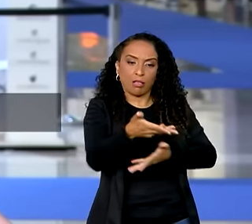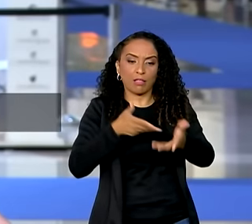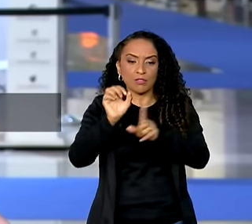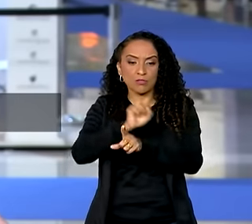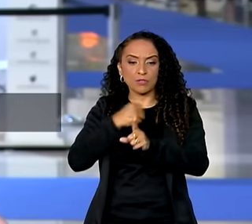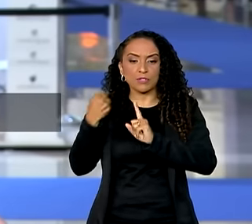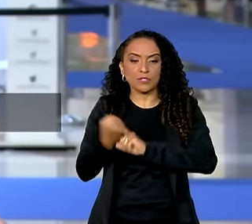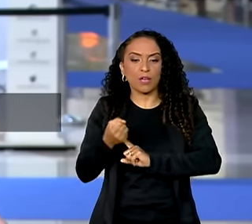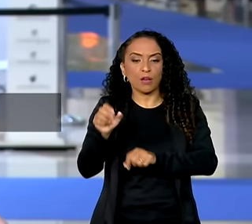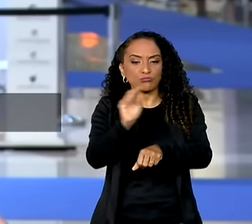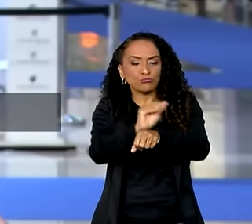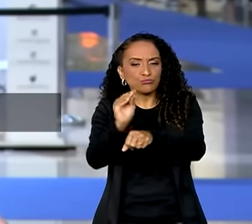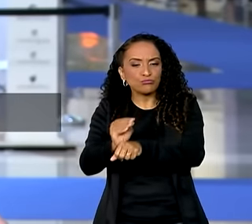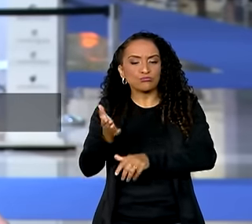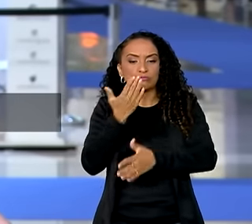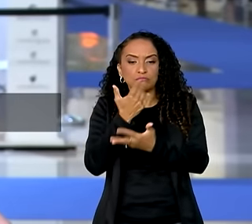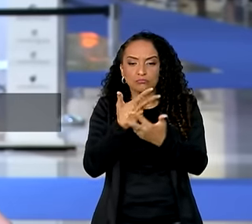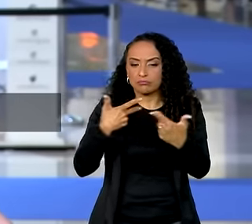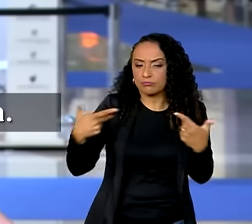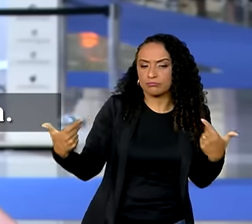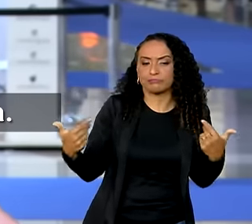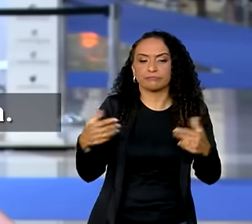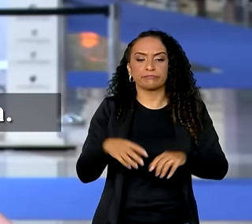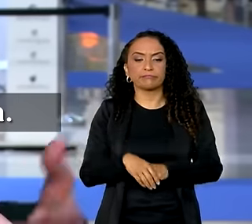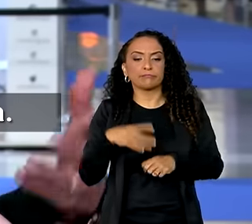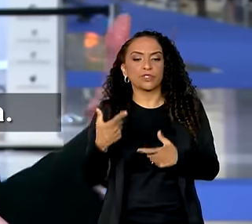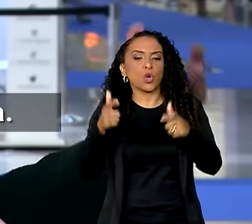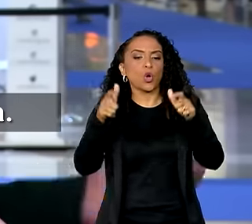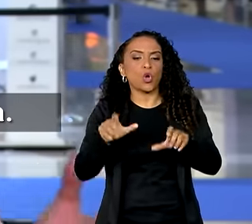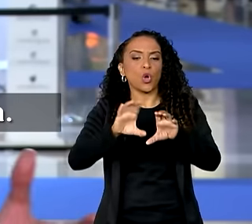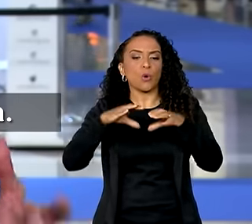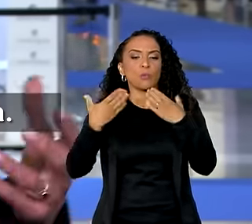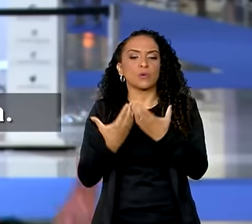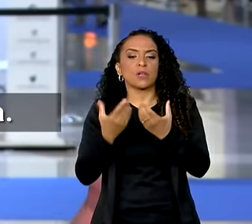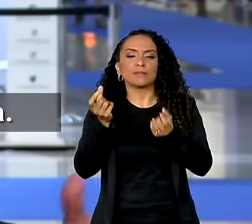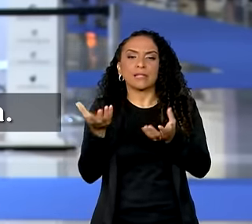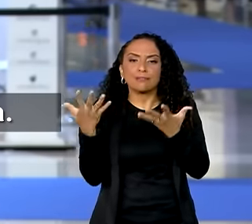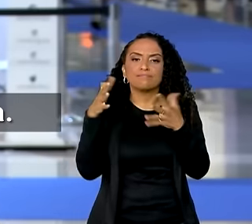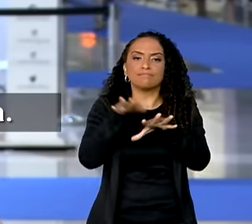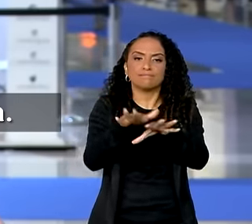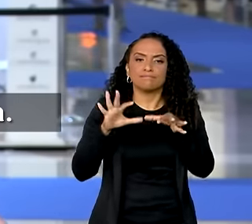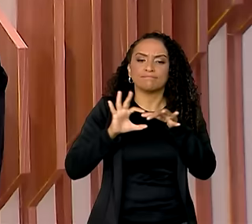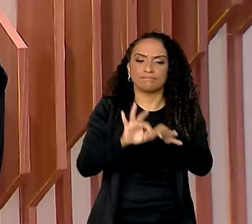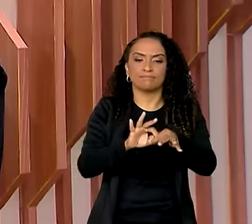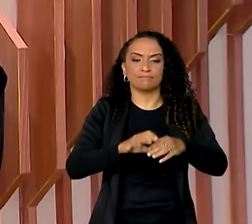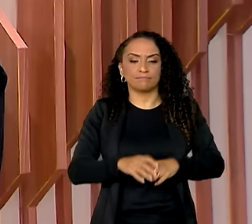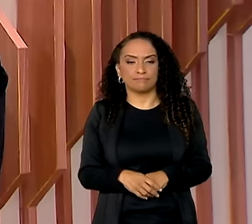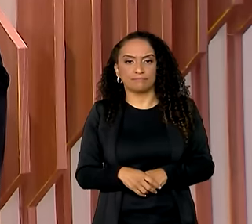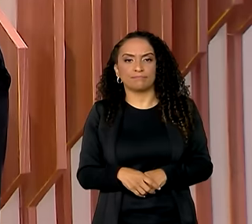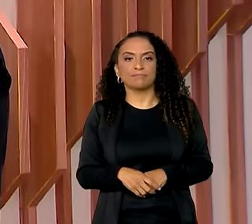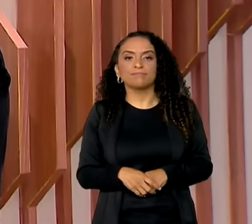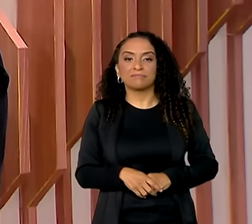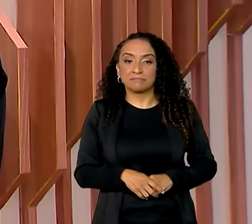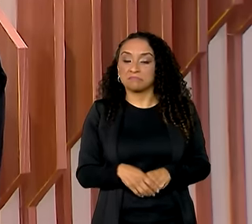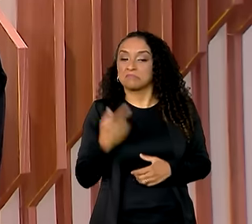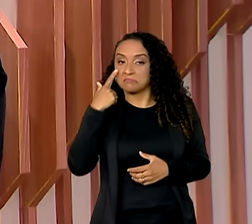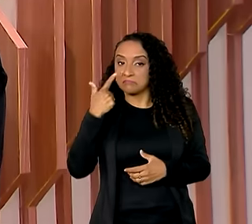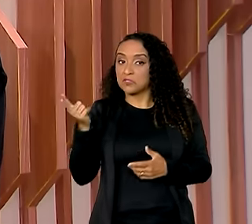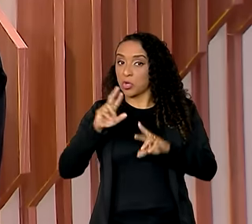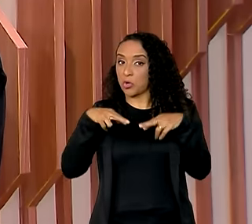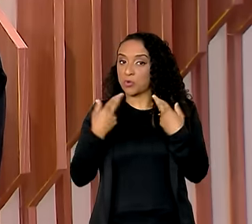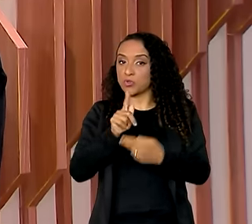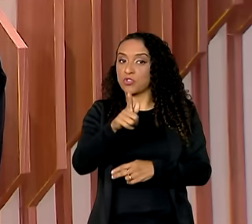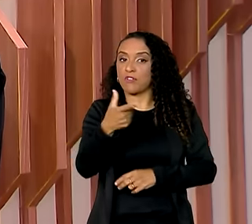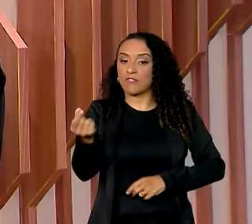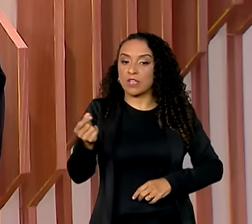social, de cuidado, de alimentação, onde a comunidade finalmente tem que estar integrada. Você viu aí, né? E as reuniões